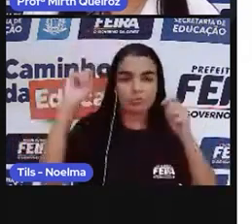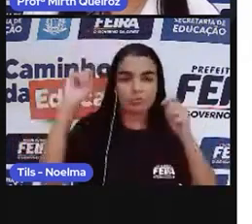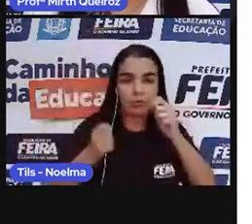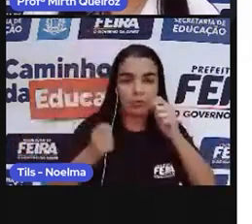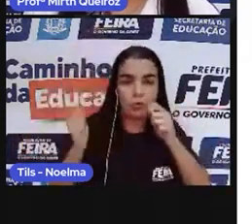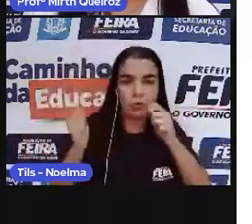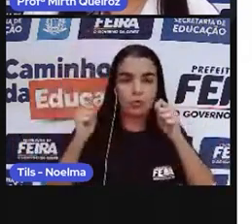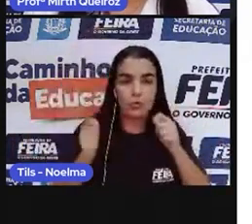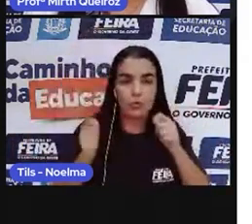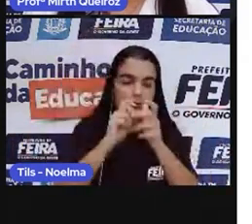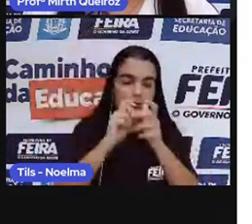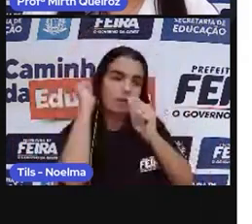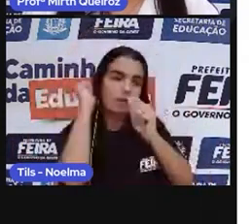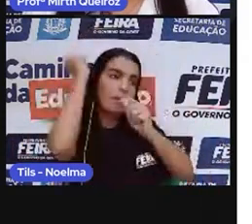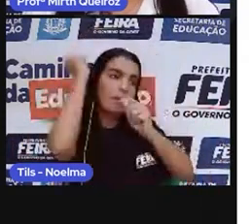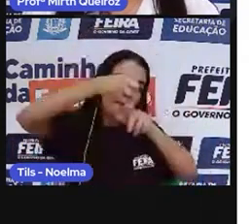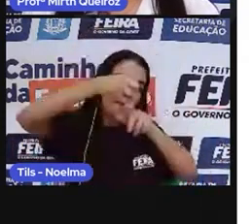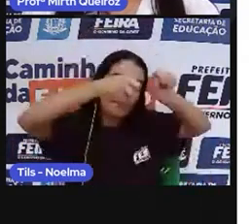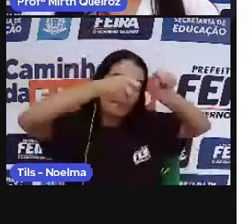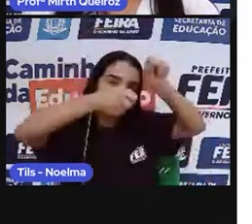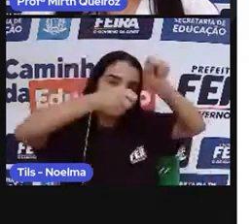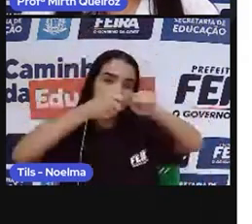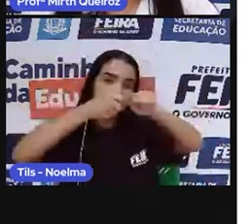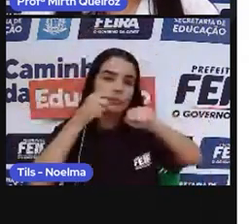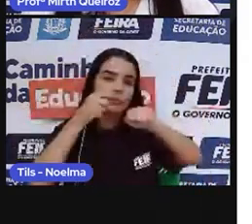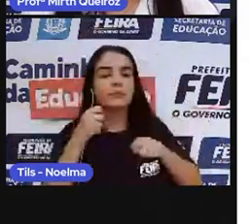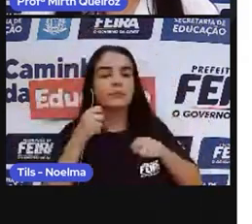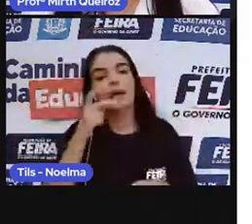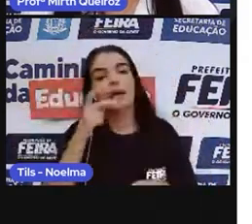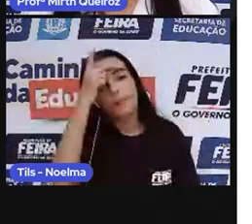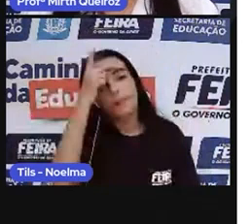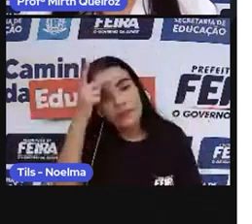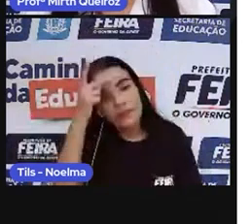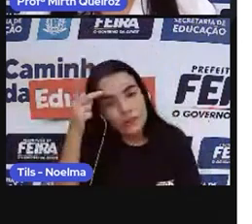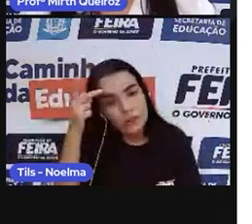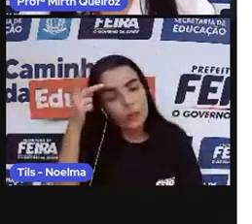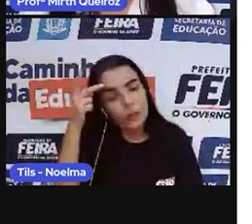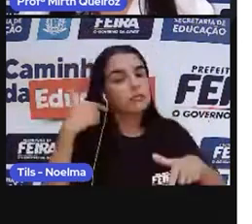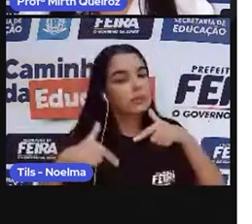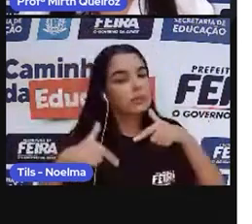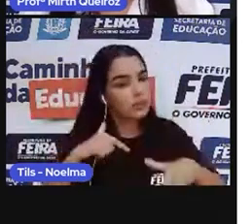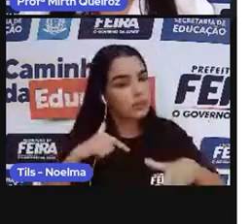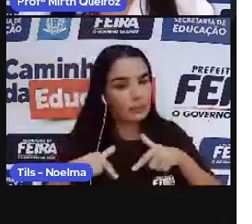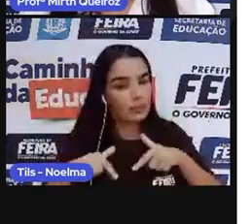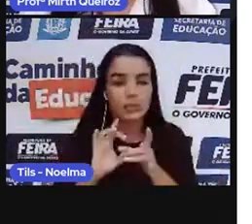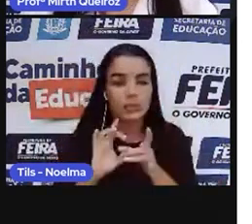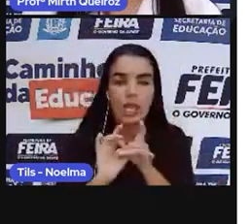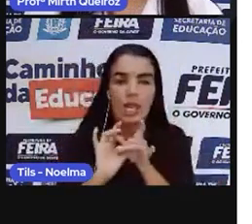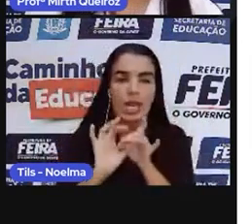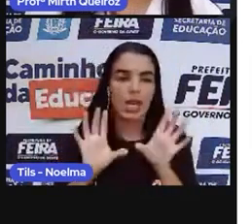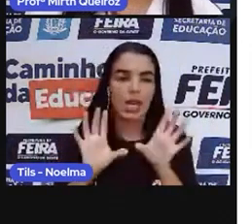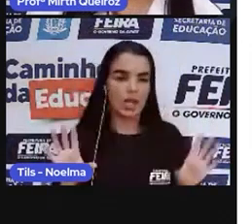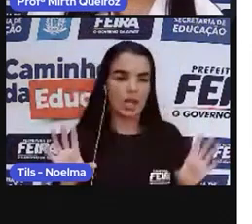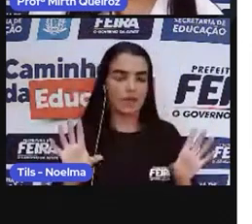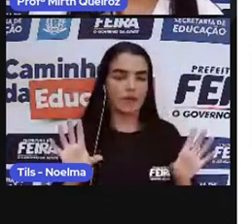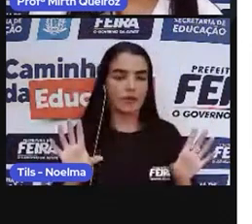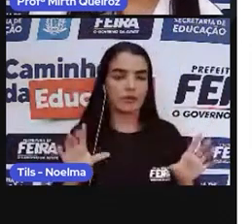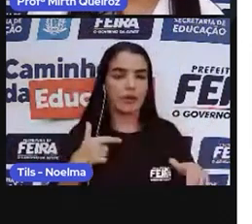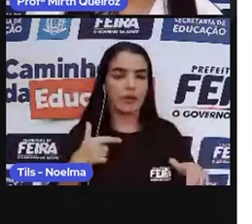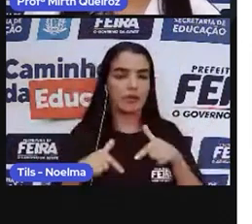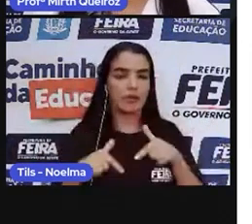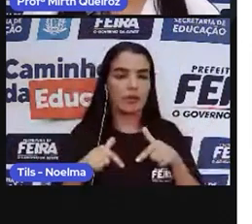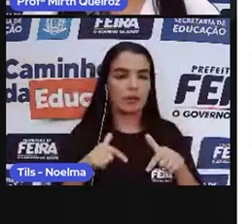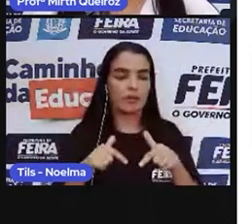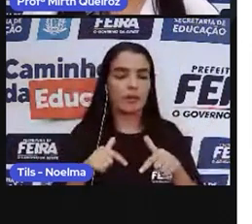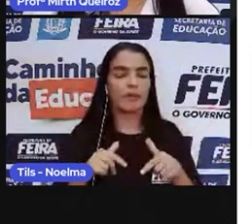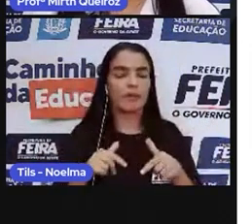pescadores, lavradores, eram pessoas, eram trabalhadores livres que trabalhavam no